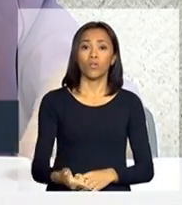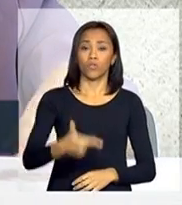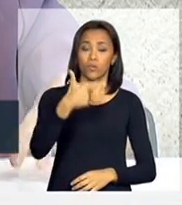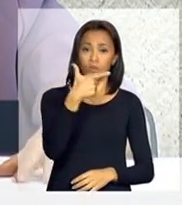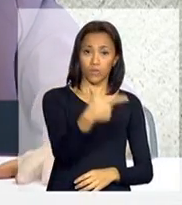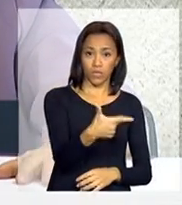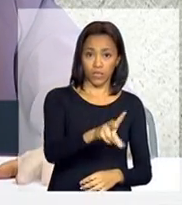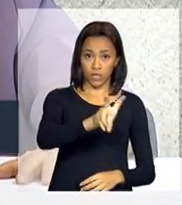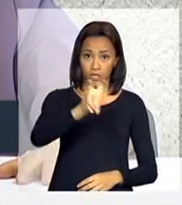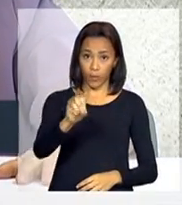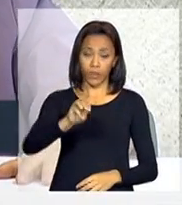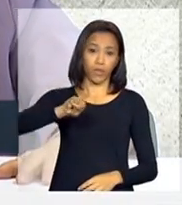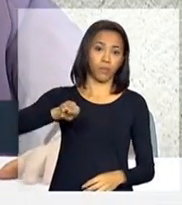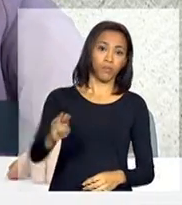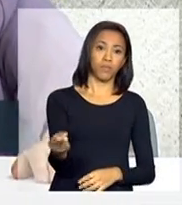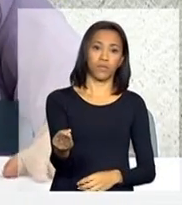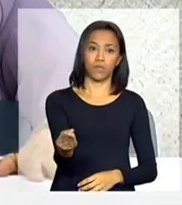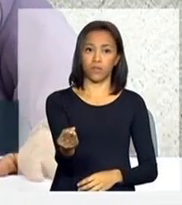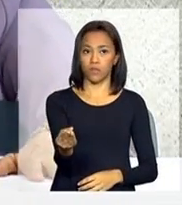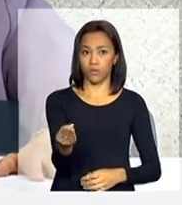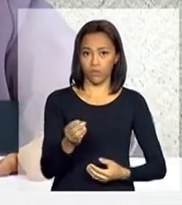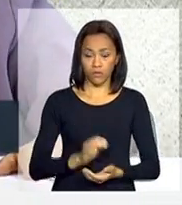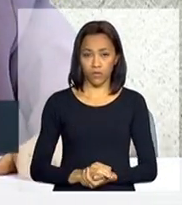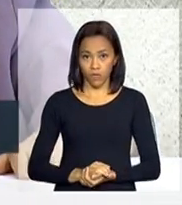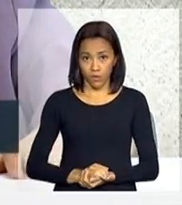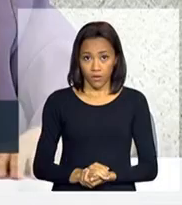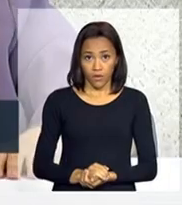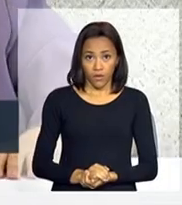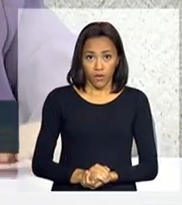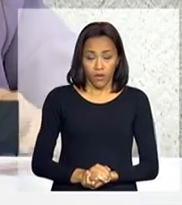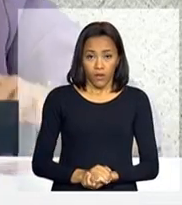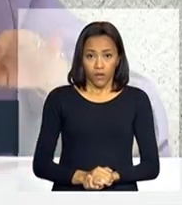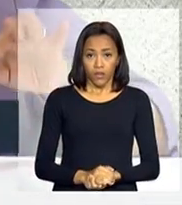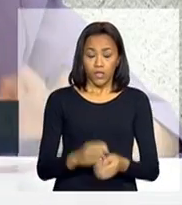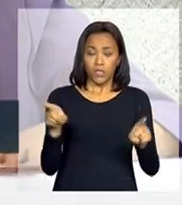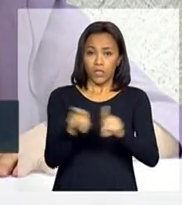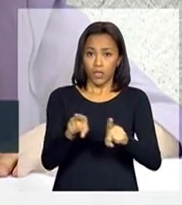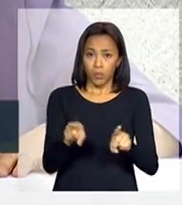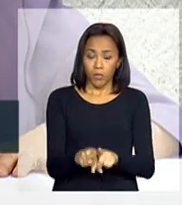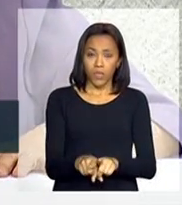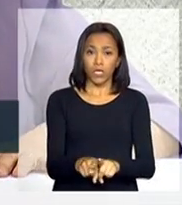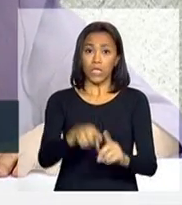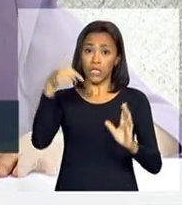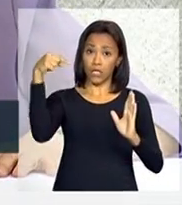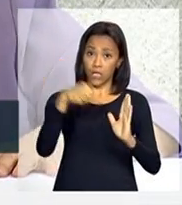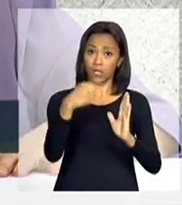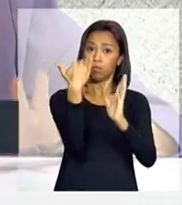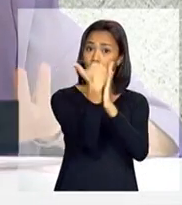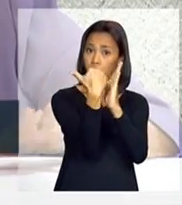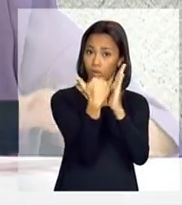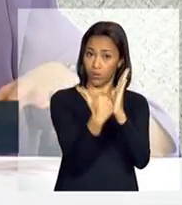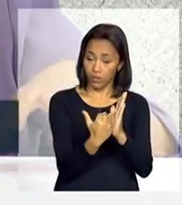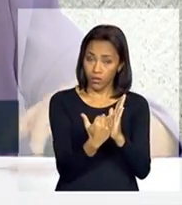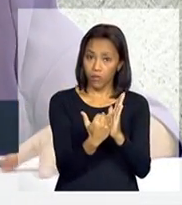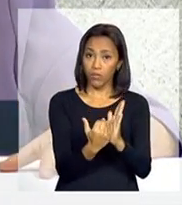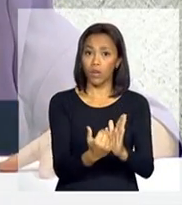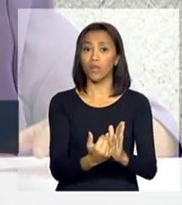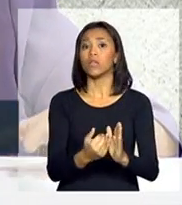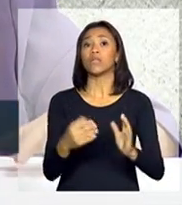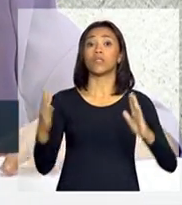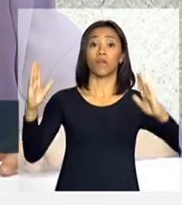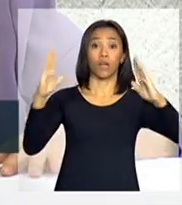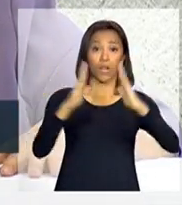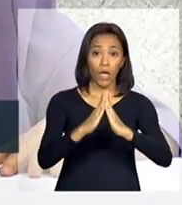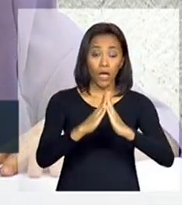milhões de reais. E dentro deste programa, além da Casa